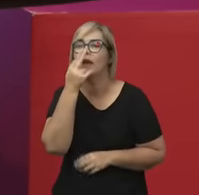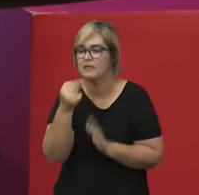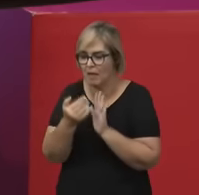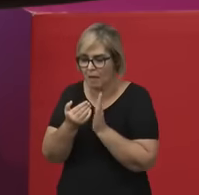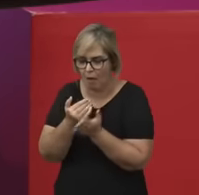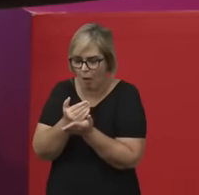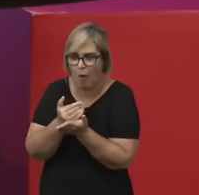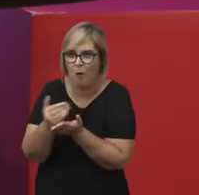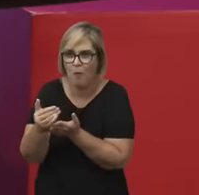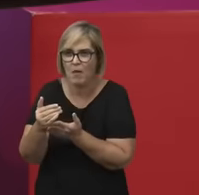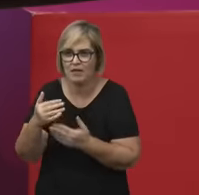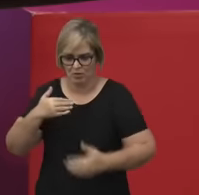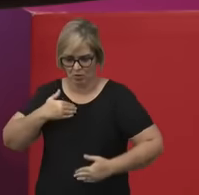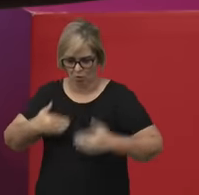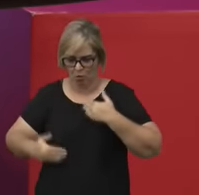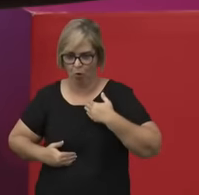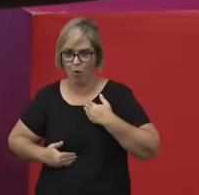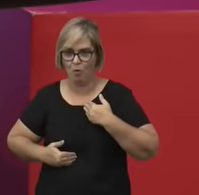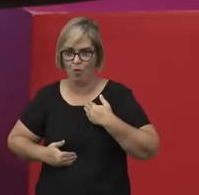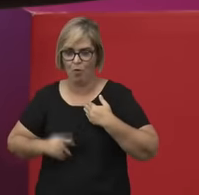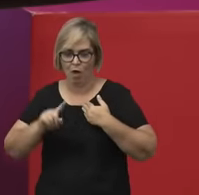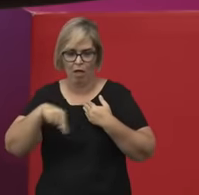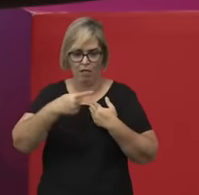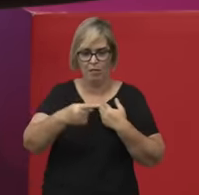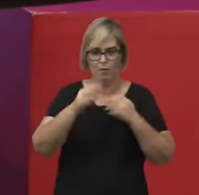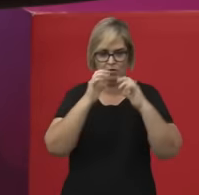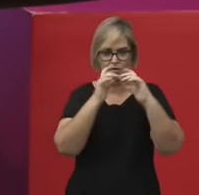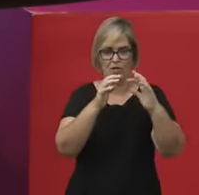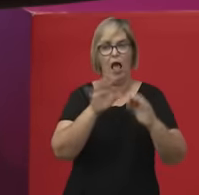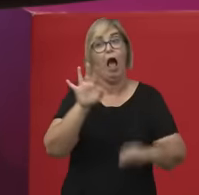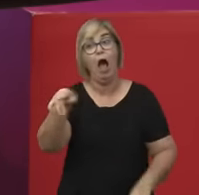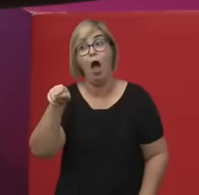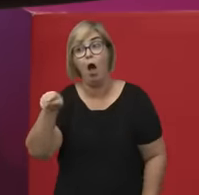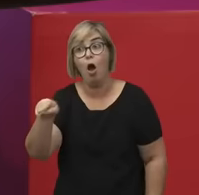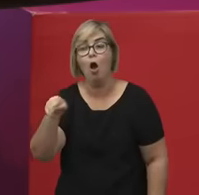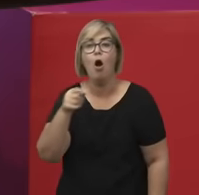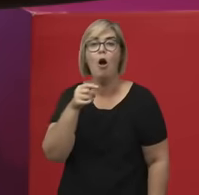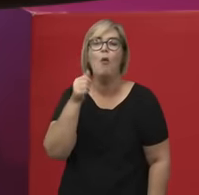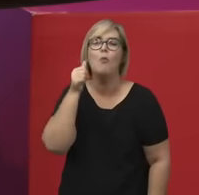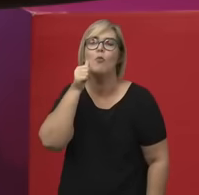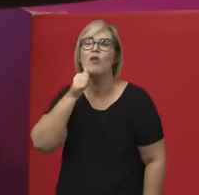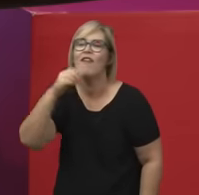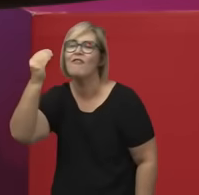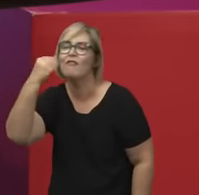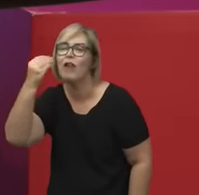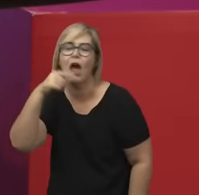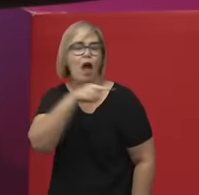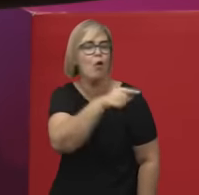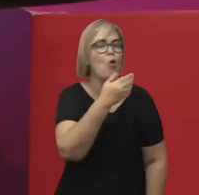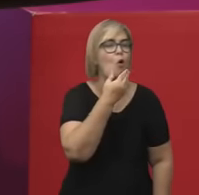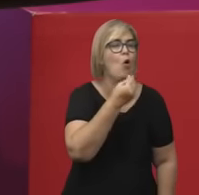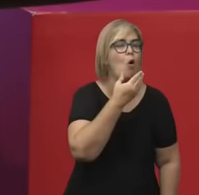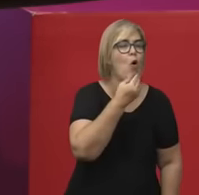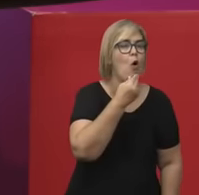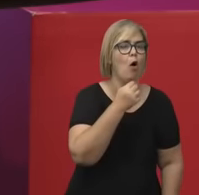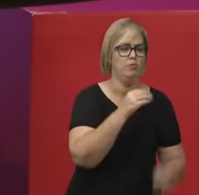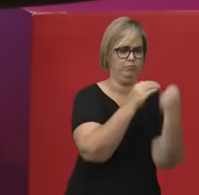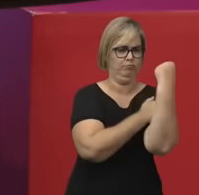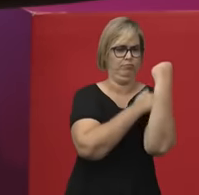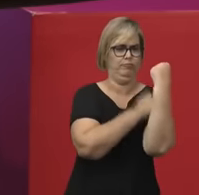quais são as diferenças entre os corpos? Os homens são mais fortes, as mulheres são mais frágeis, os homens são corajosos, as mulheres são mais